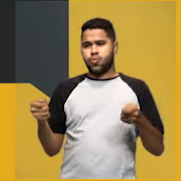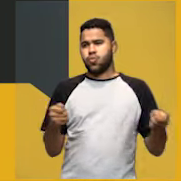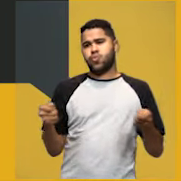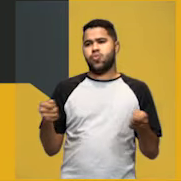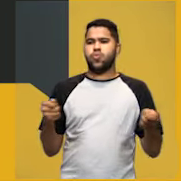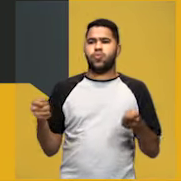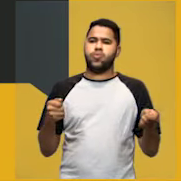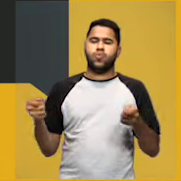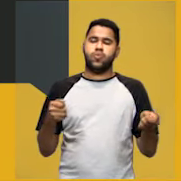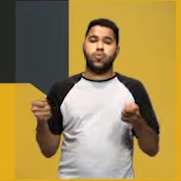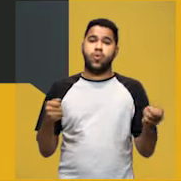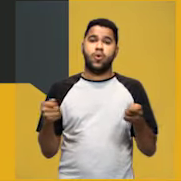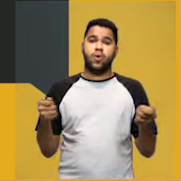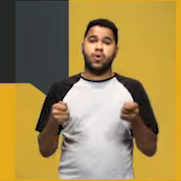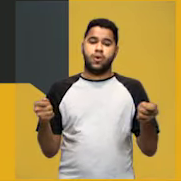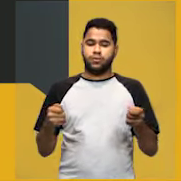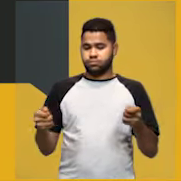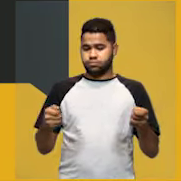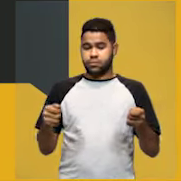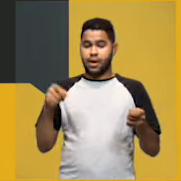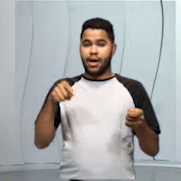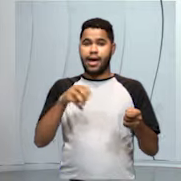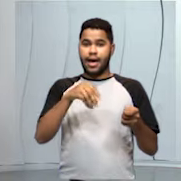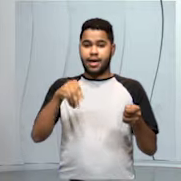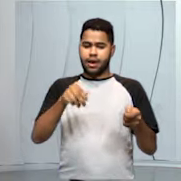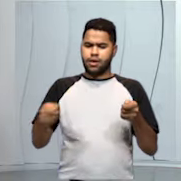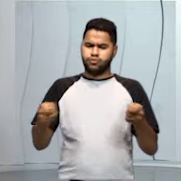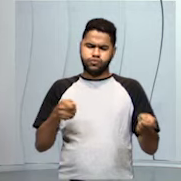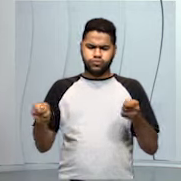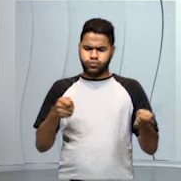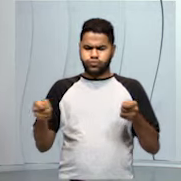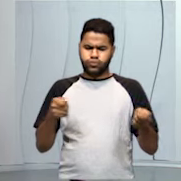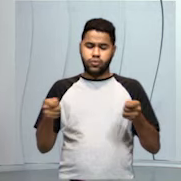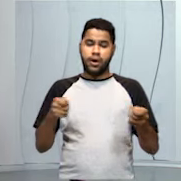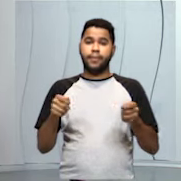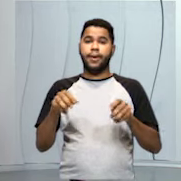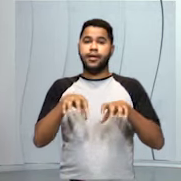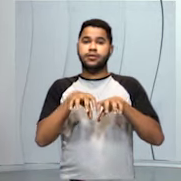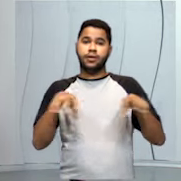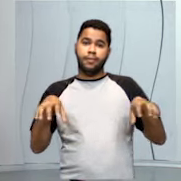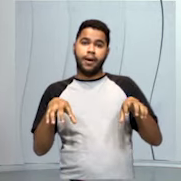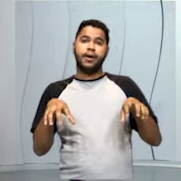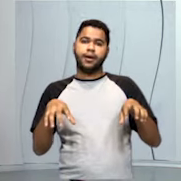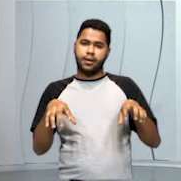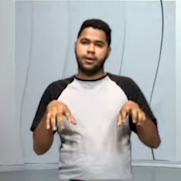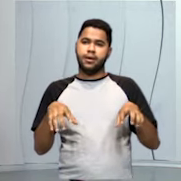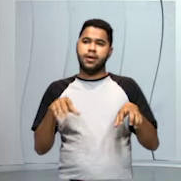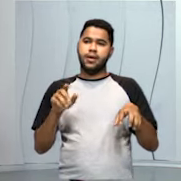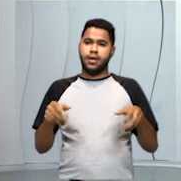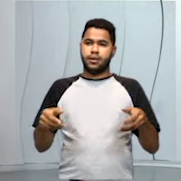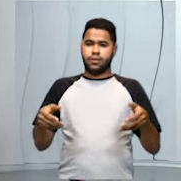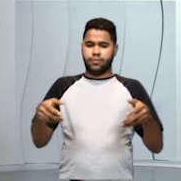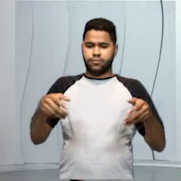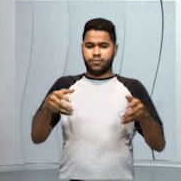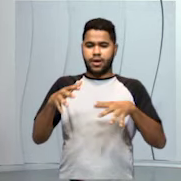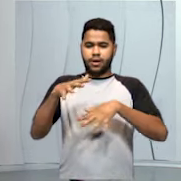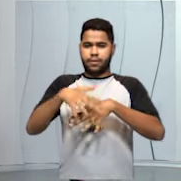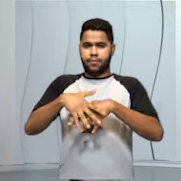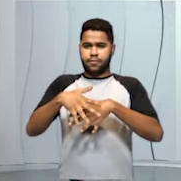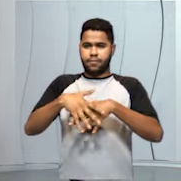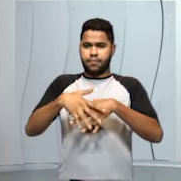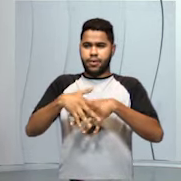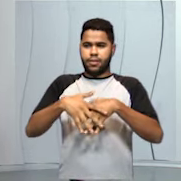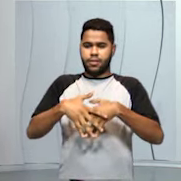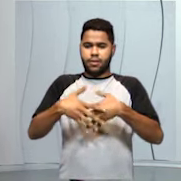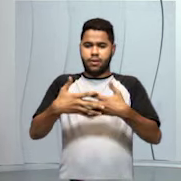ou areia mais grossa de areia mais fina. Então, a peneiração, você vai usar uma peneira que